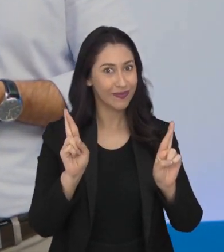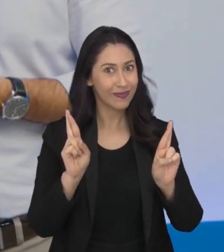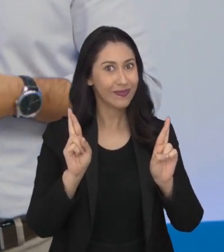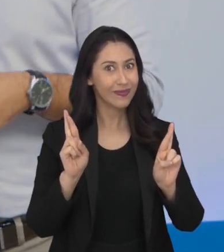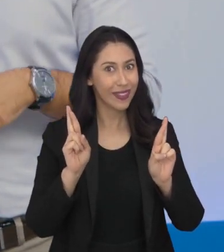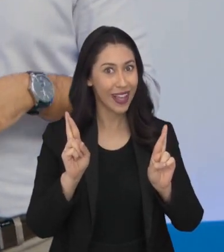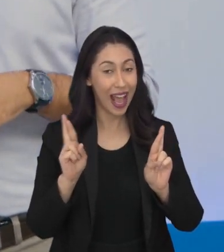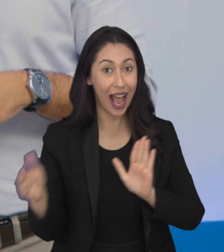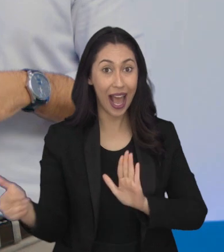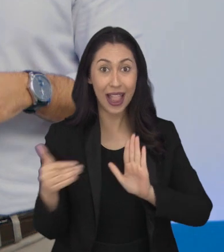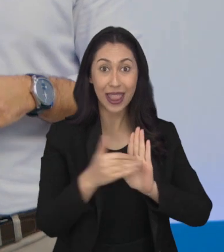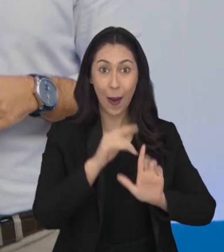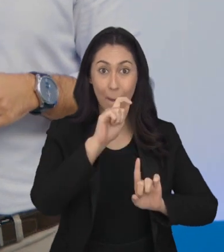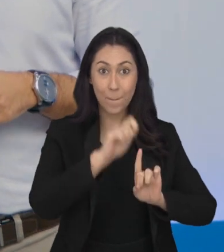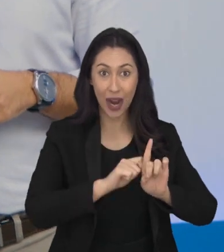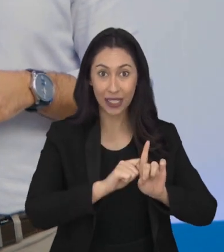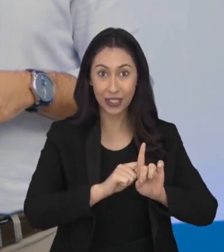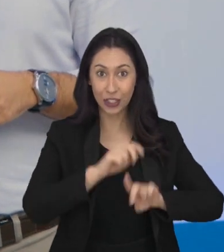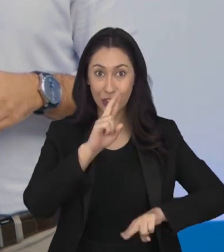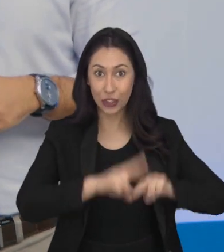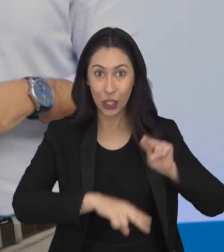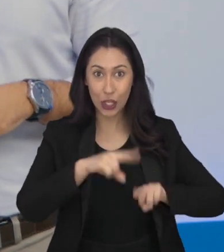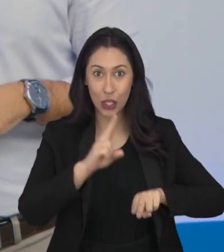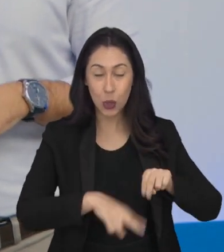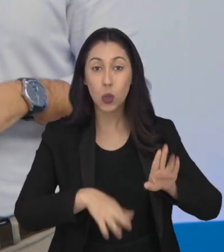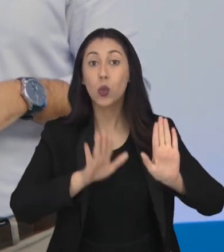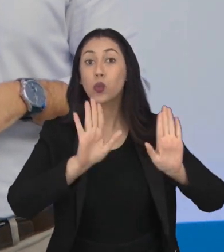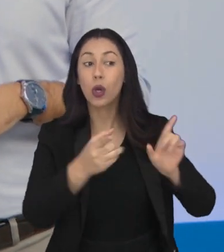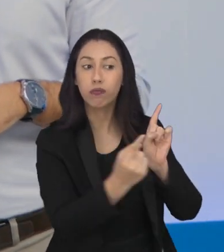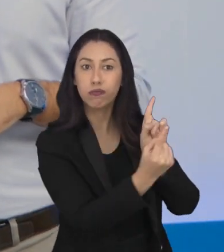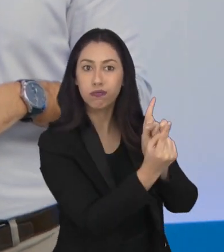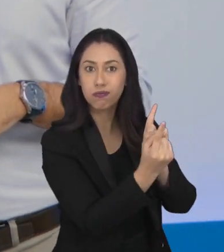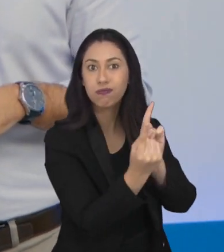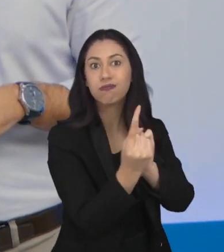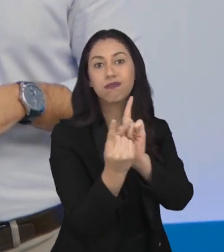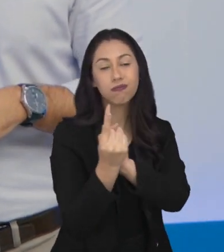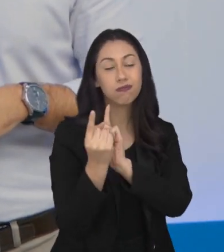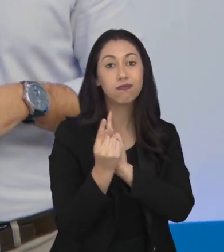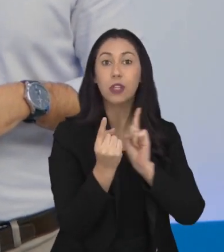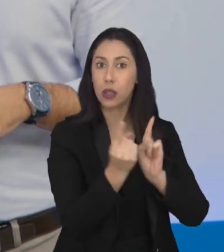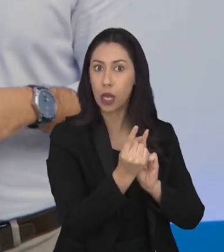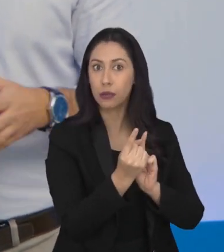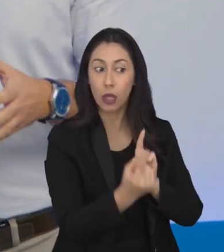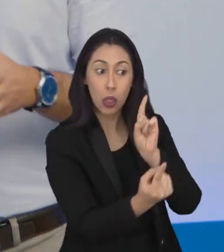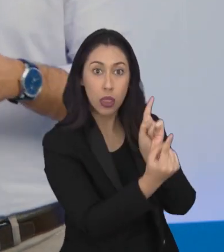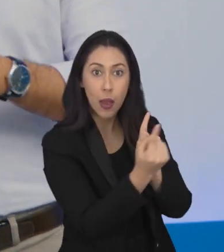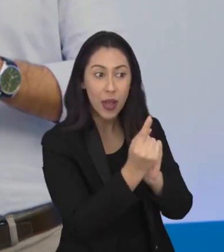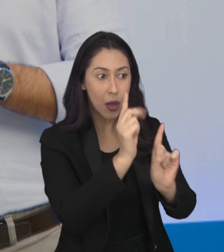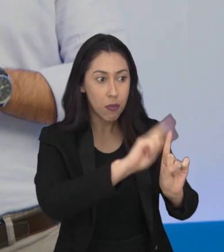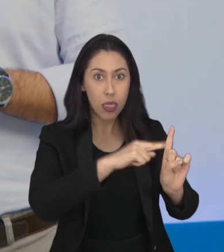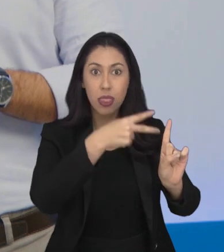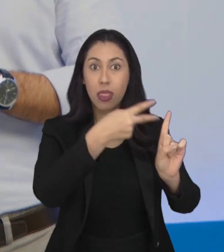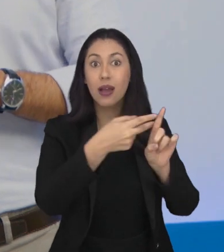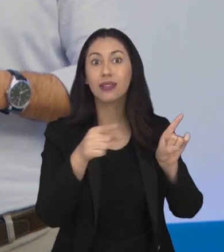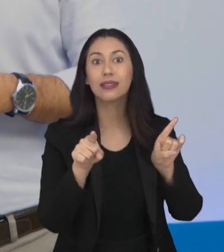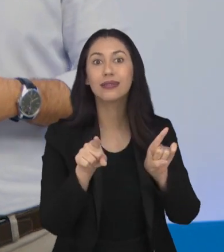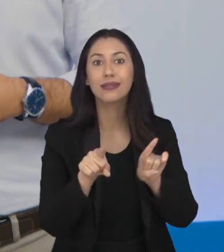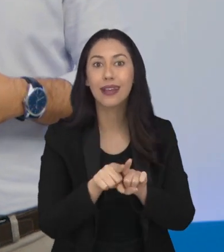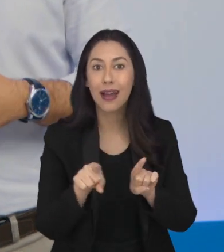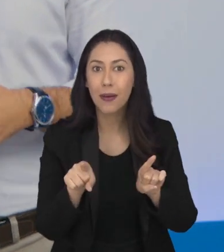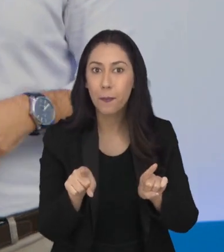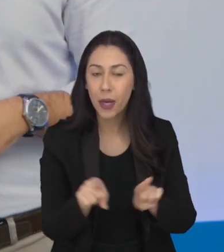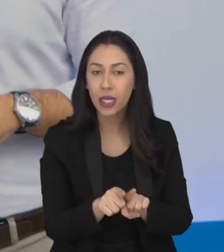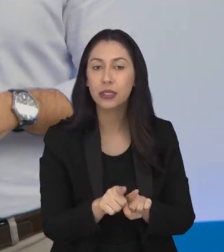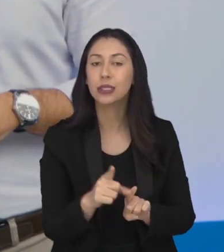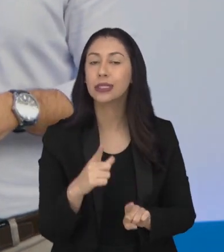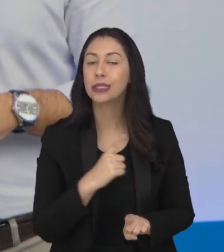expectativa é que ainda neste semestre a unidade já esteja atendendo os pacientes. Além de dobrar a capacidade, o novo